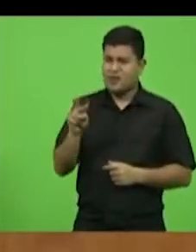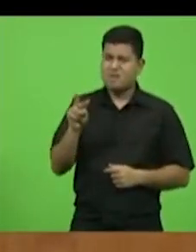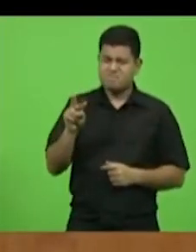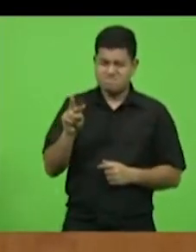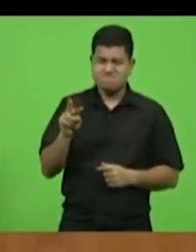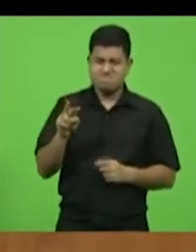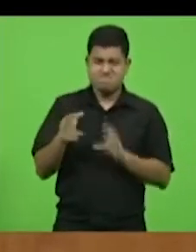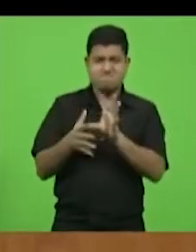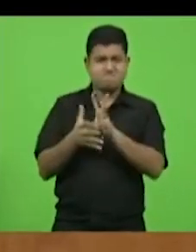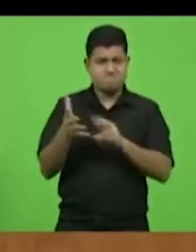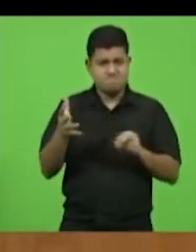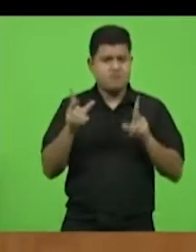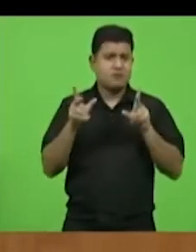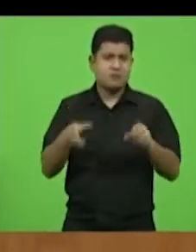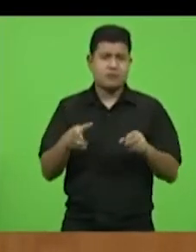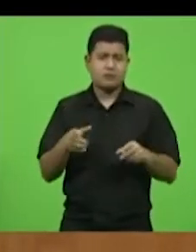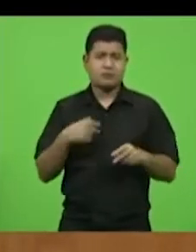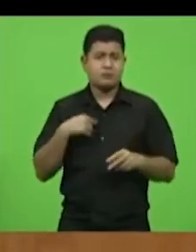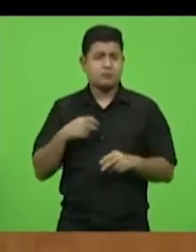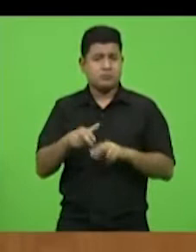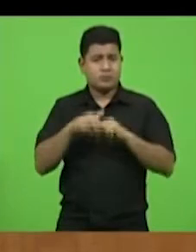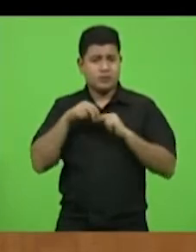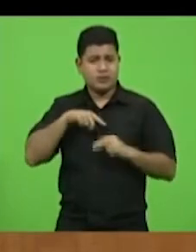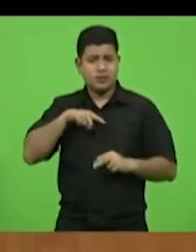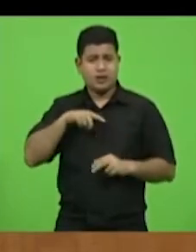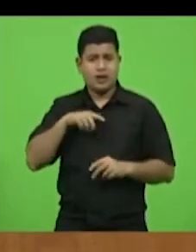teve o voto dos 40 deputados.